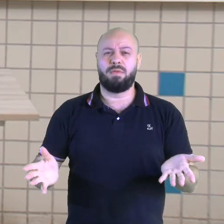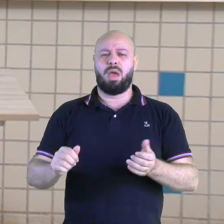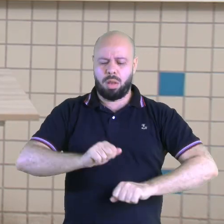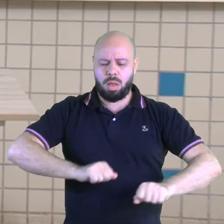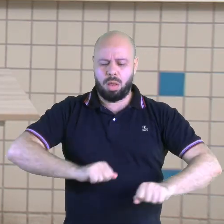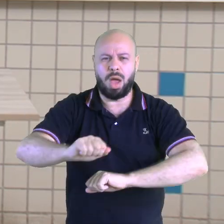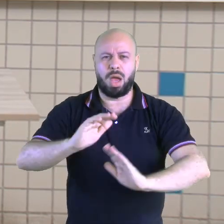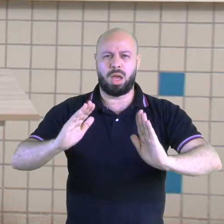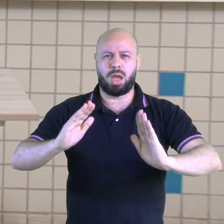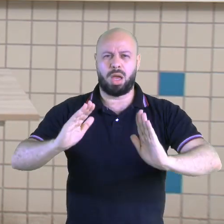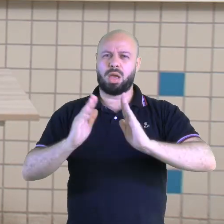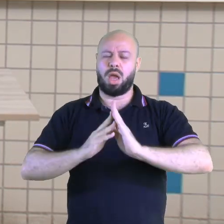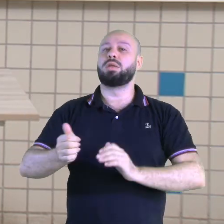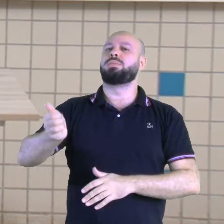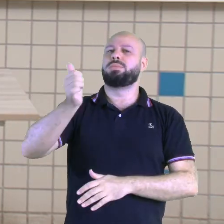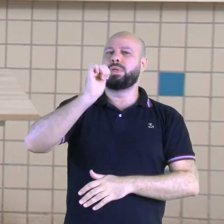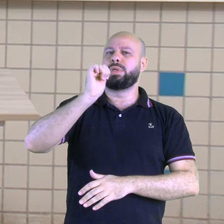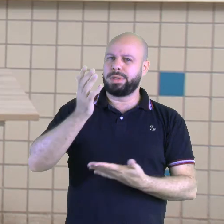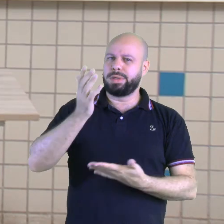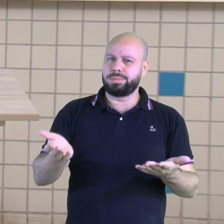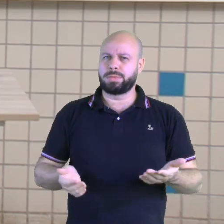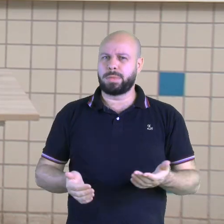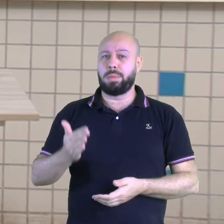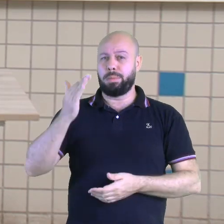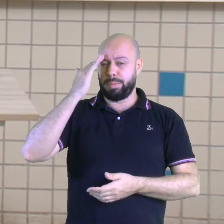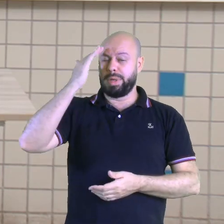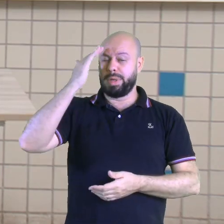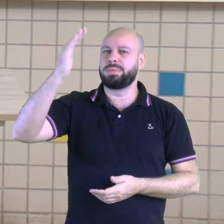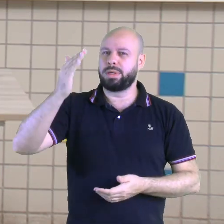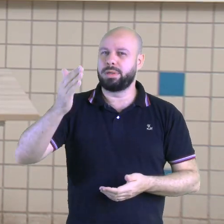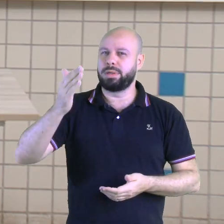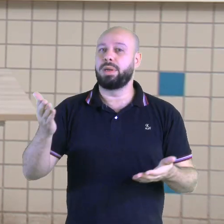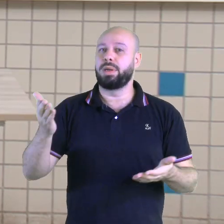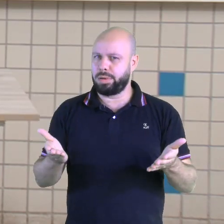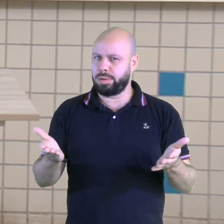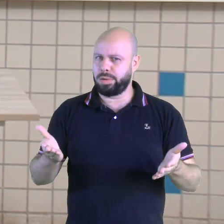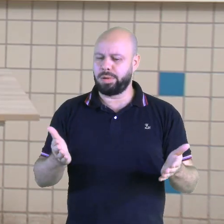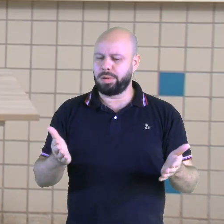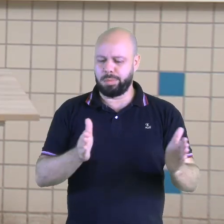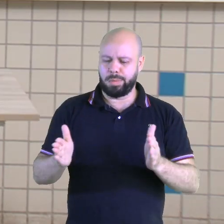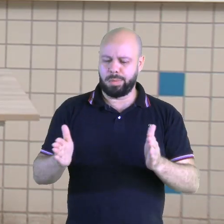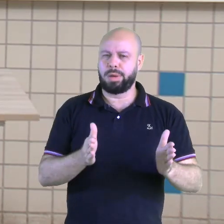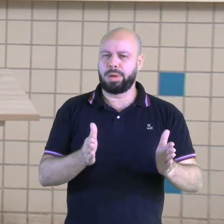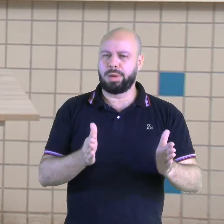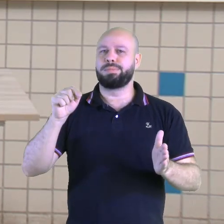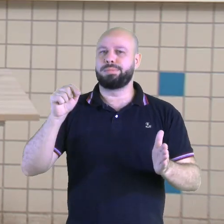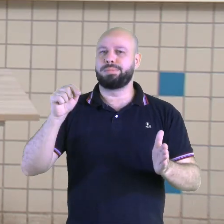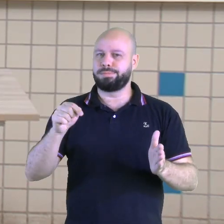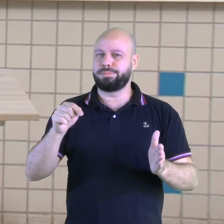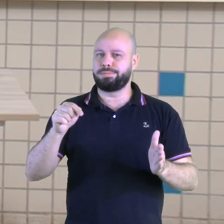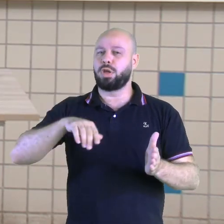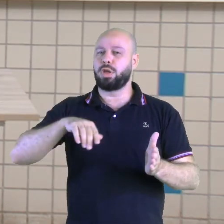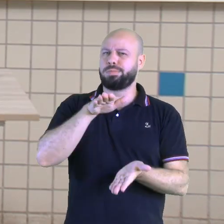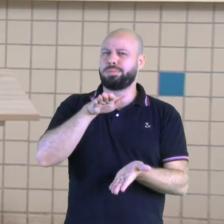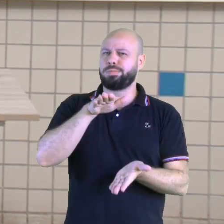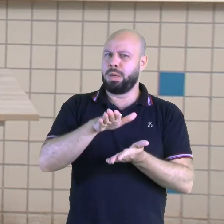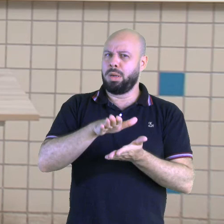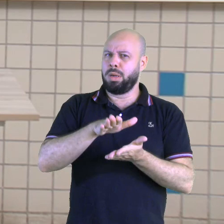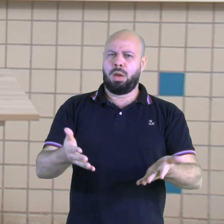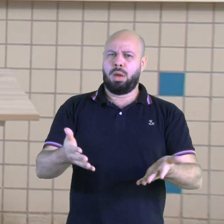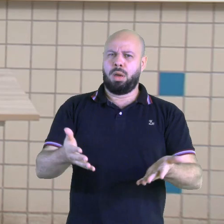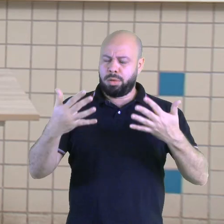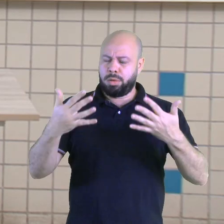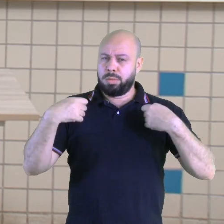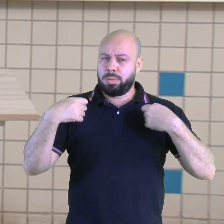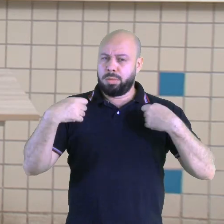beber. Beber, não mesmo? Principalmente nesses dias atuais, nós estamos vivendo palmas muito quente. Então, a gente precisa beber